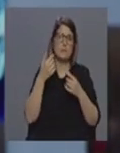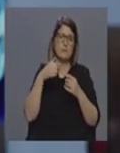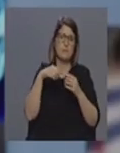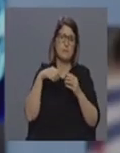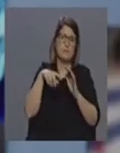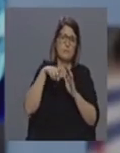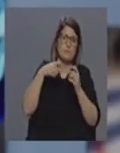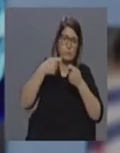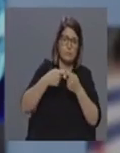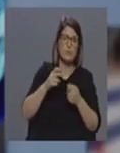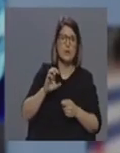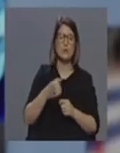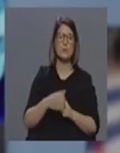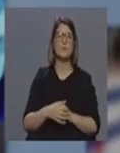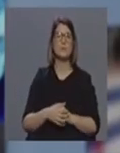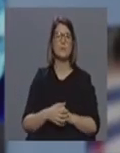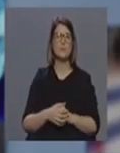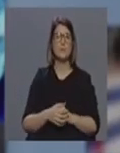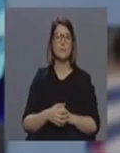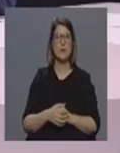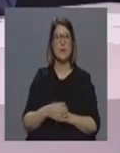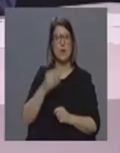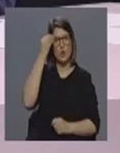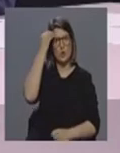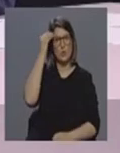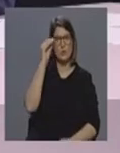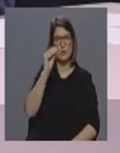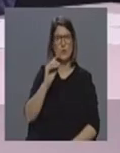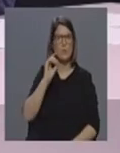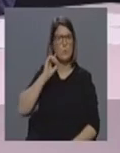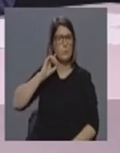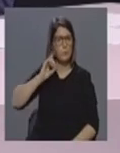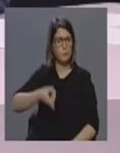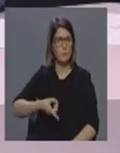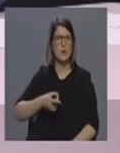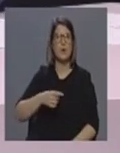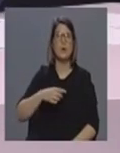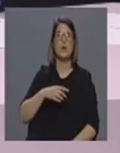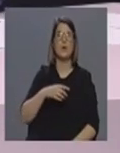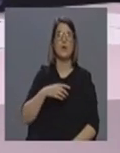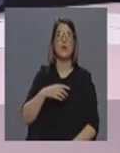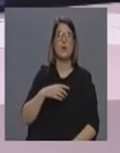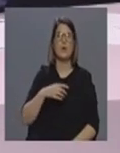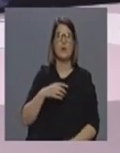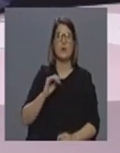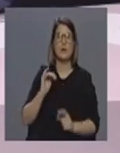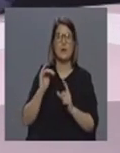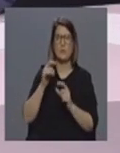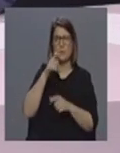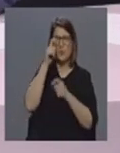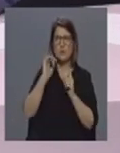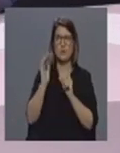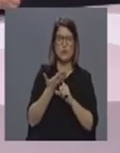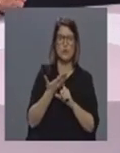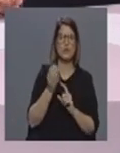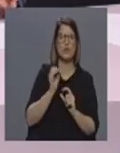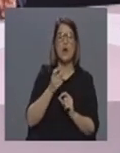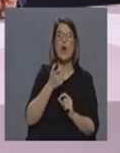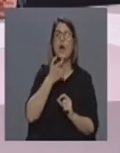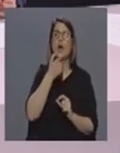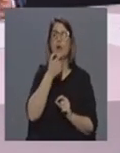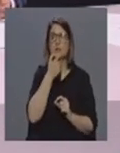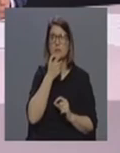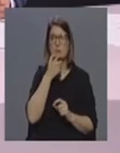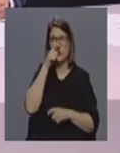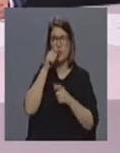o não respeito pelas recomendações que são dadas pelo governo não implica qualquer sanção às pessoas à exceção no caso dos